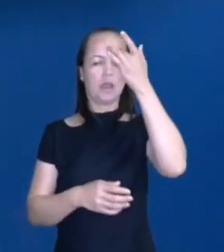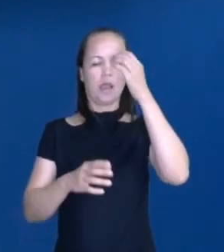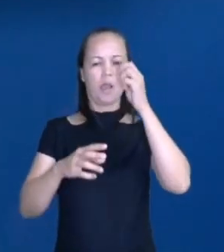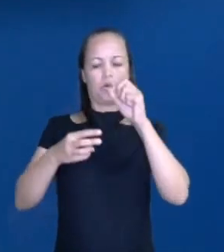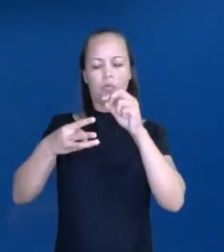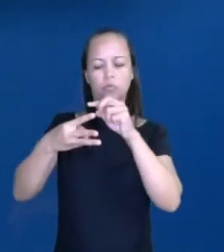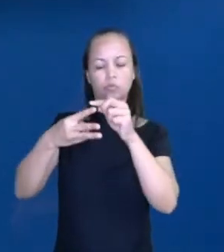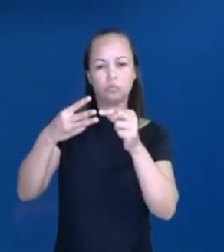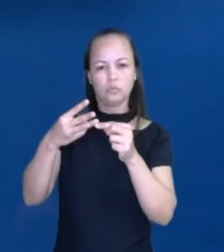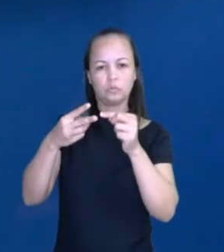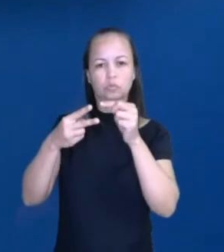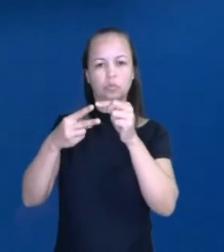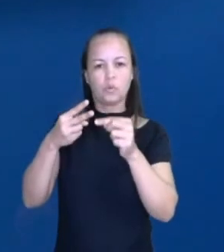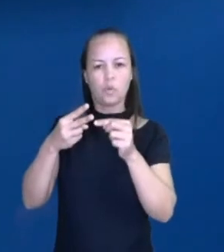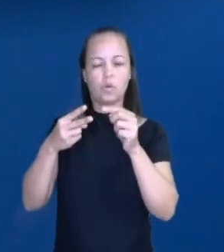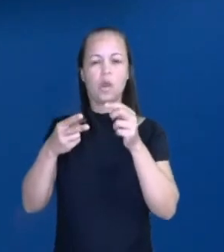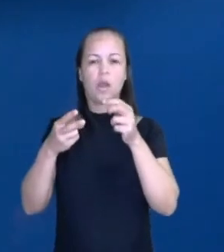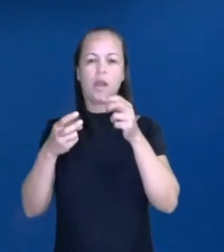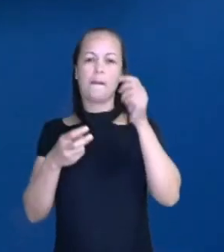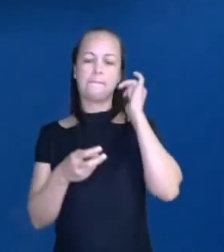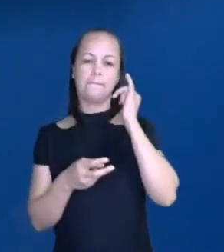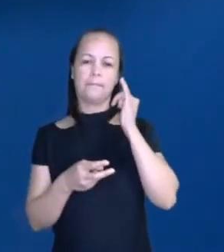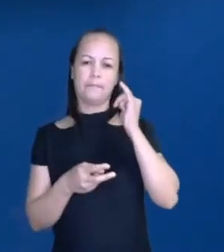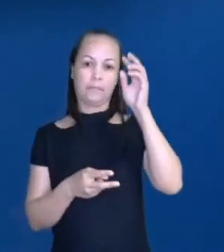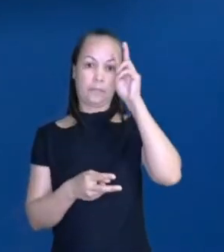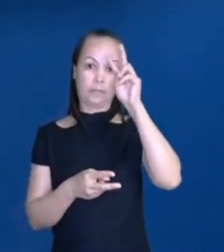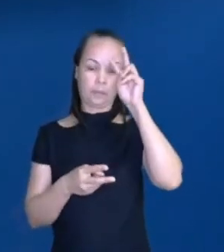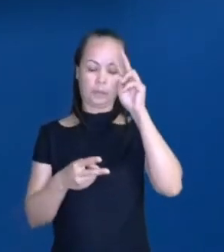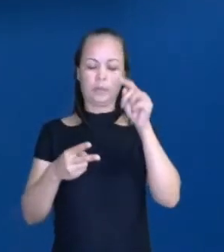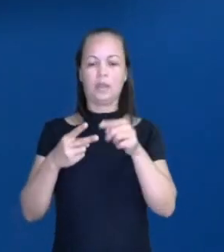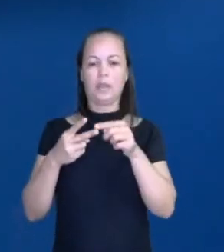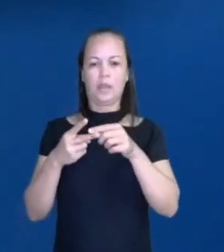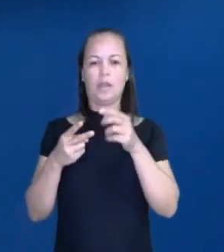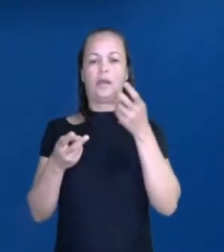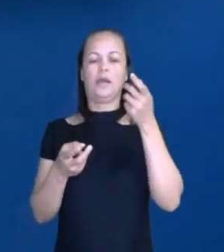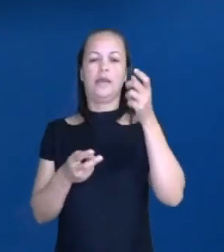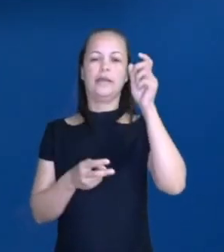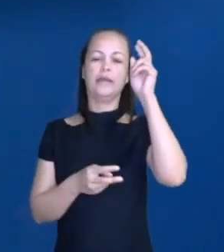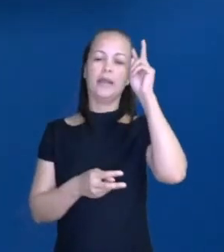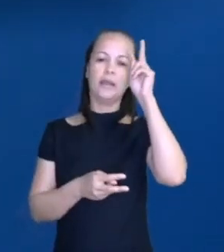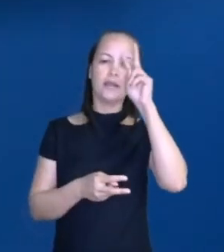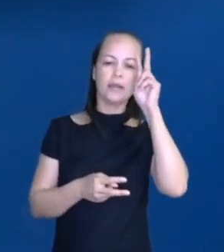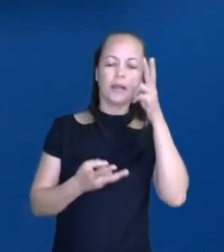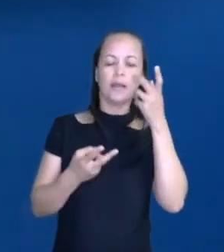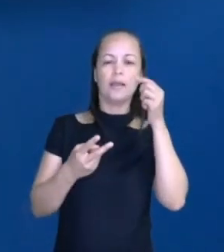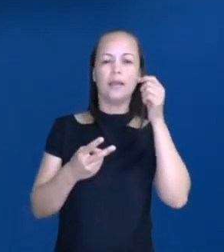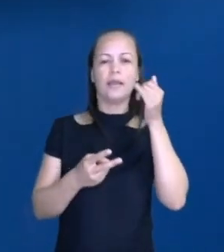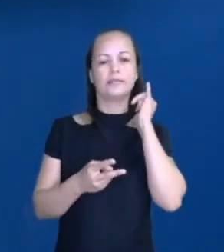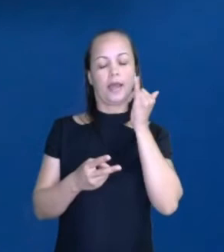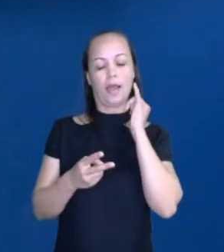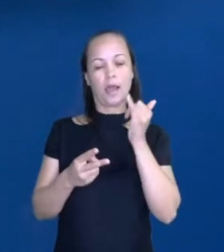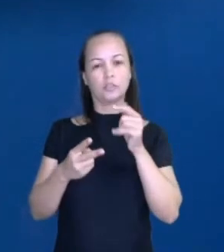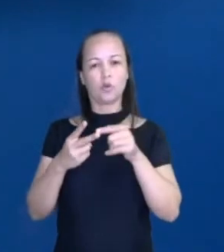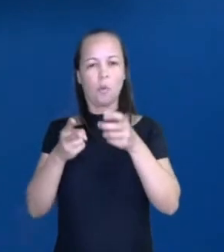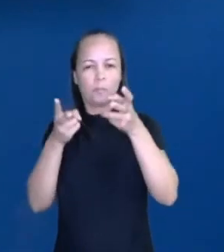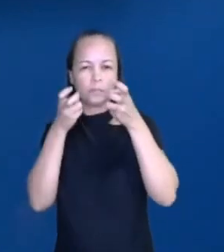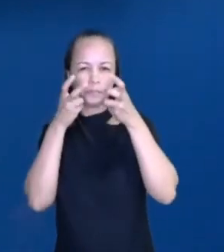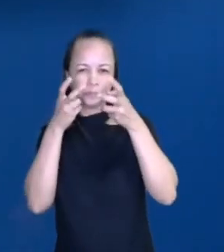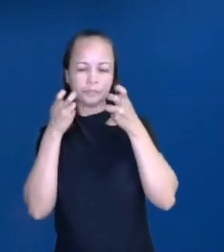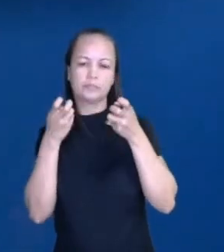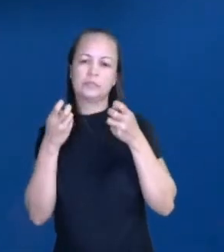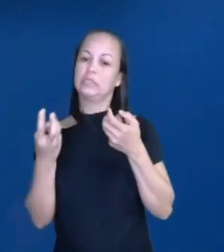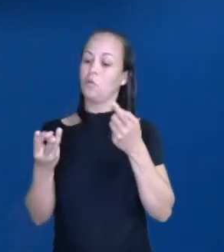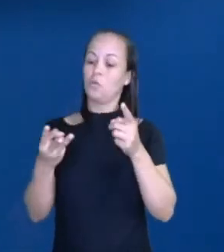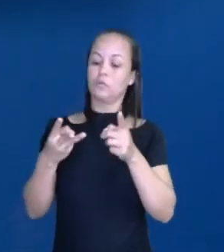-personagem e o narrador-observador, se não é nenhum dos dois, é porque o teu tipo de personagem de narrador